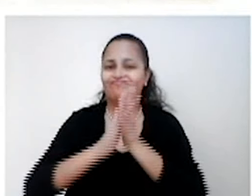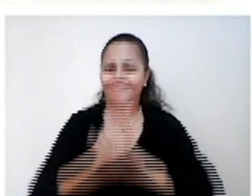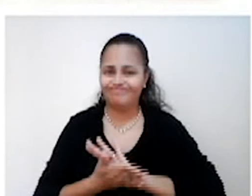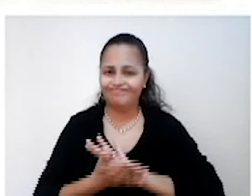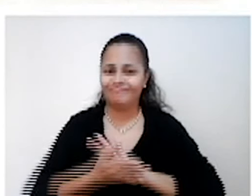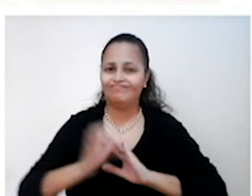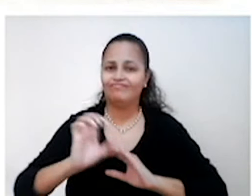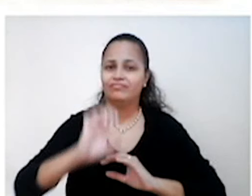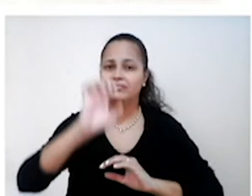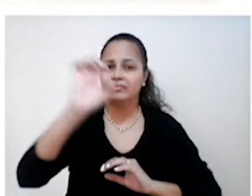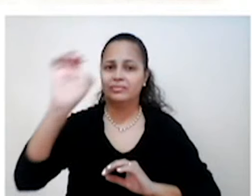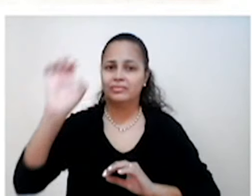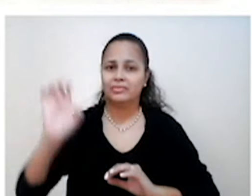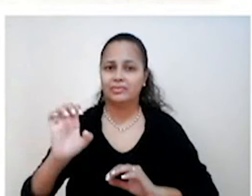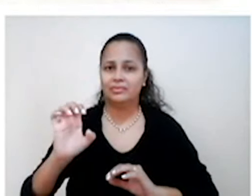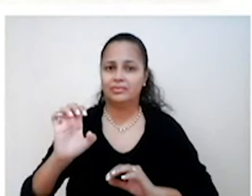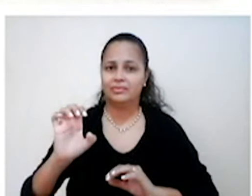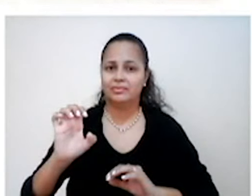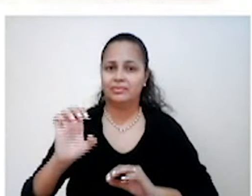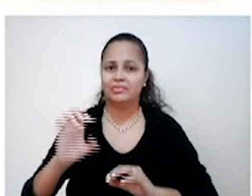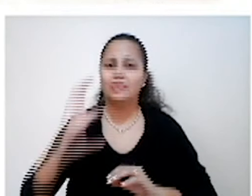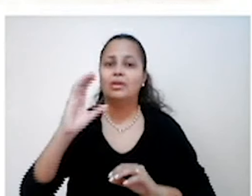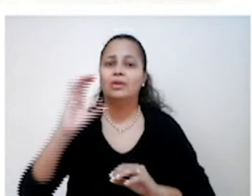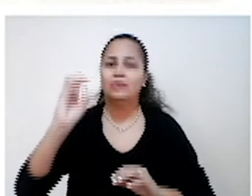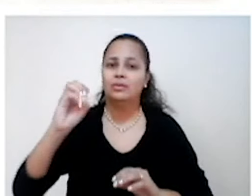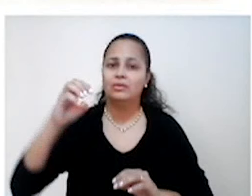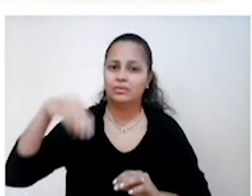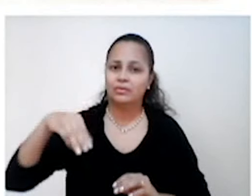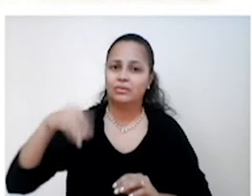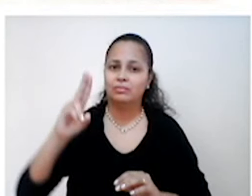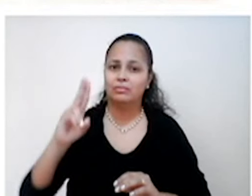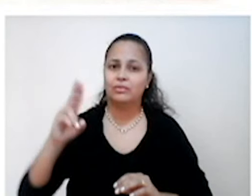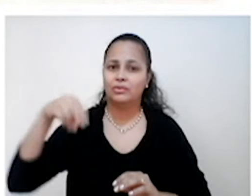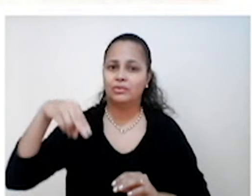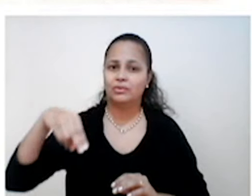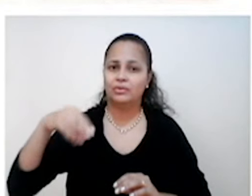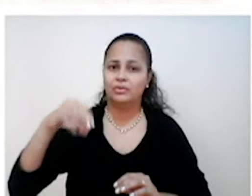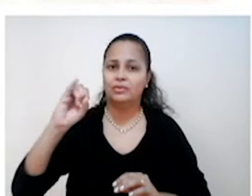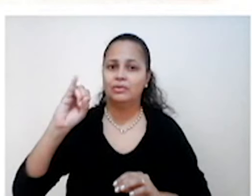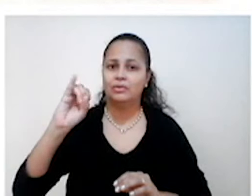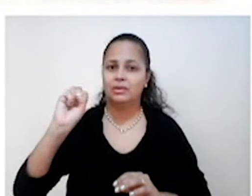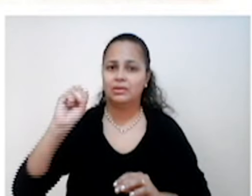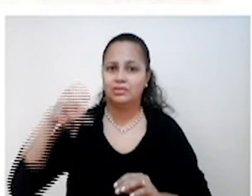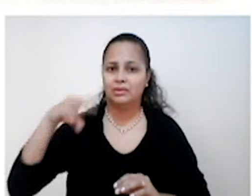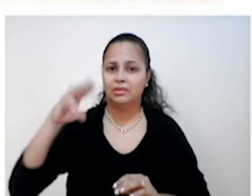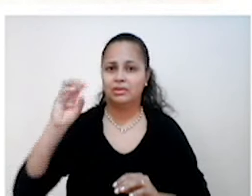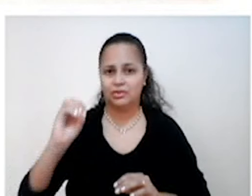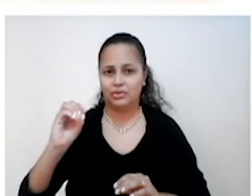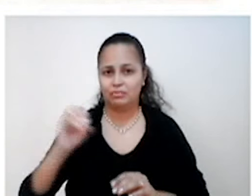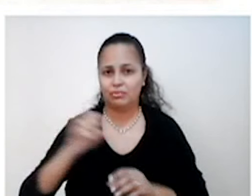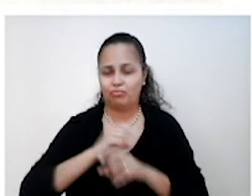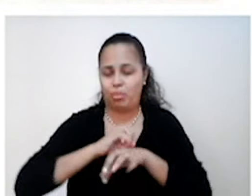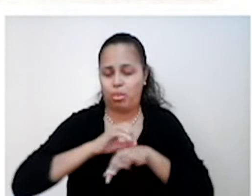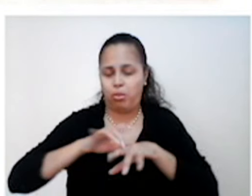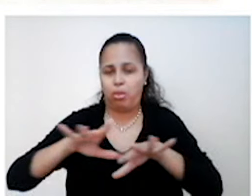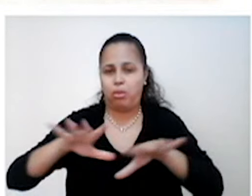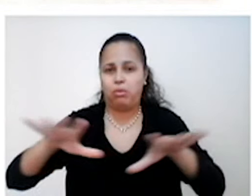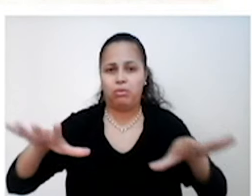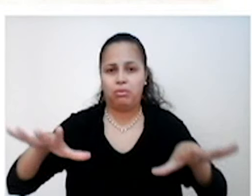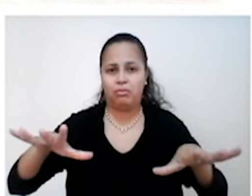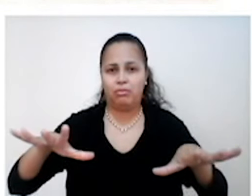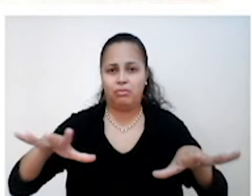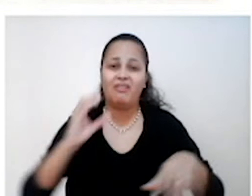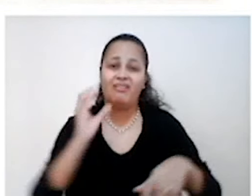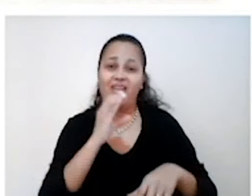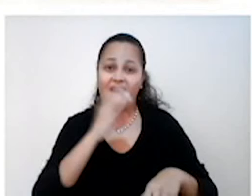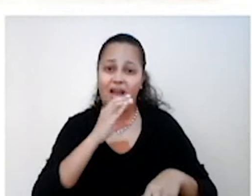Europa, um desses movimentos foi o comunismo, cujo as ideias haviam se propagado rapidamente na